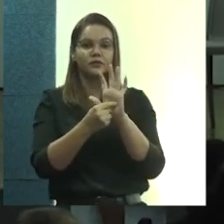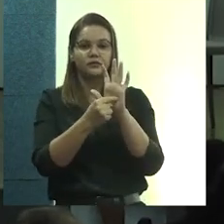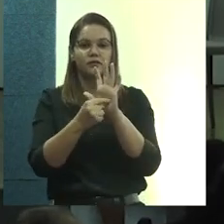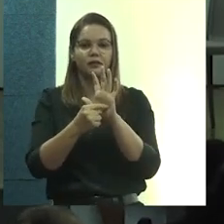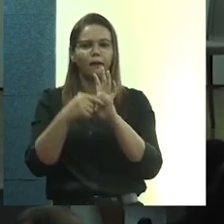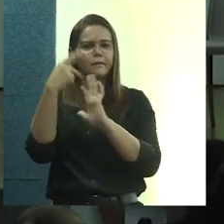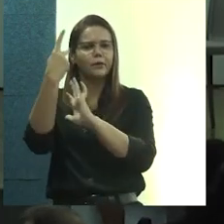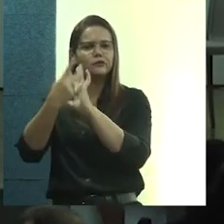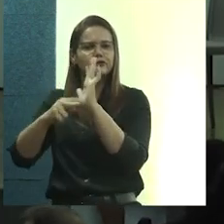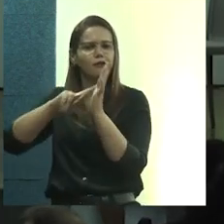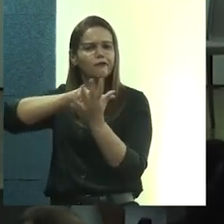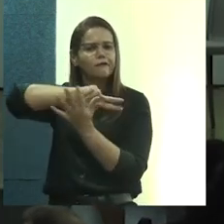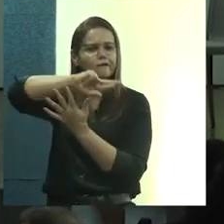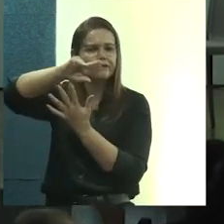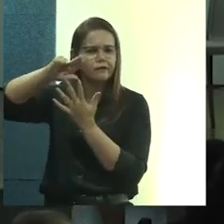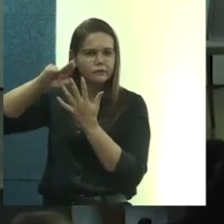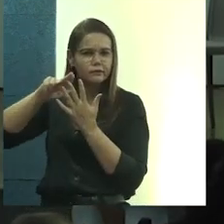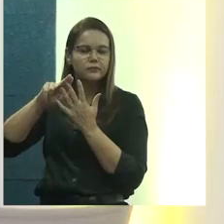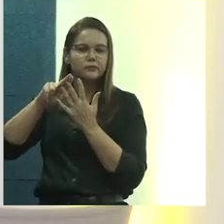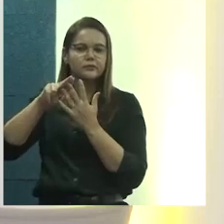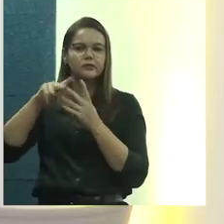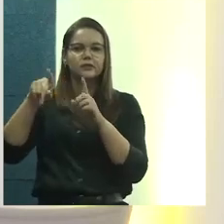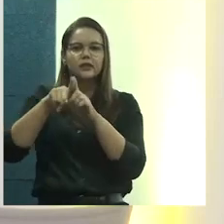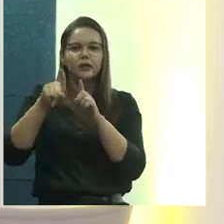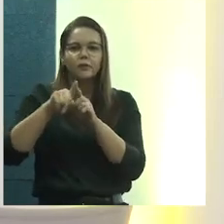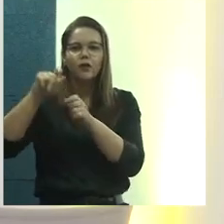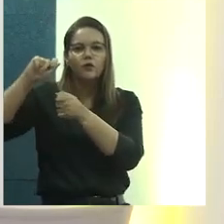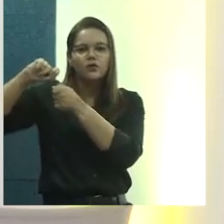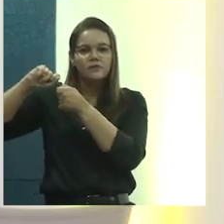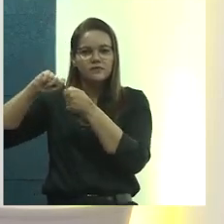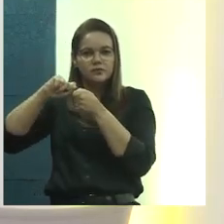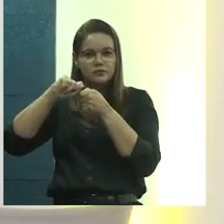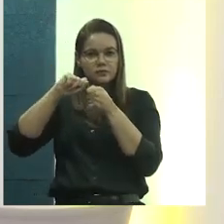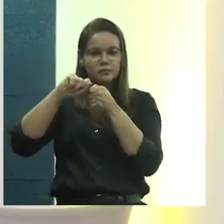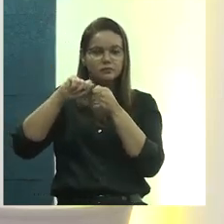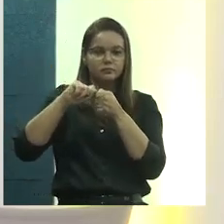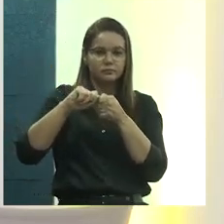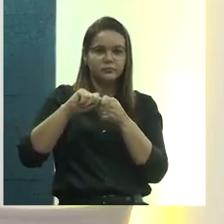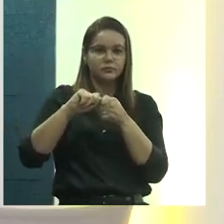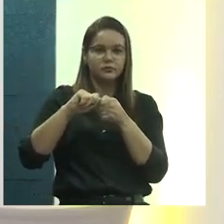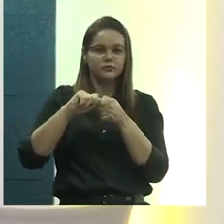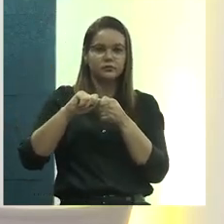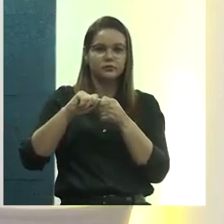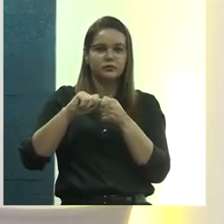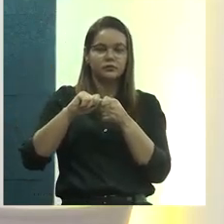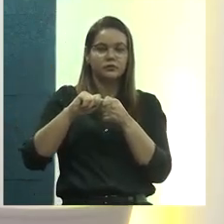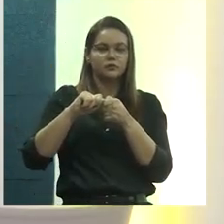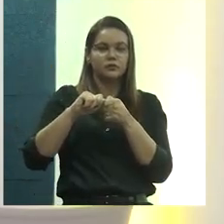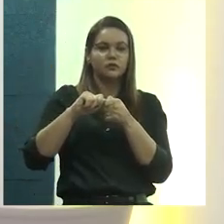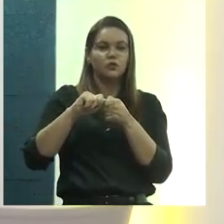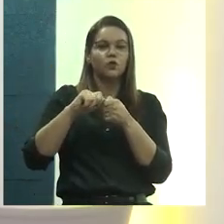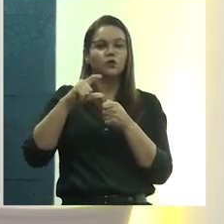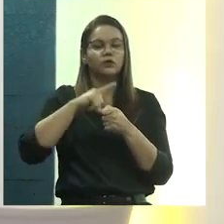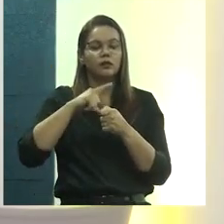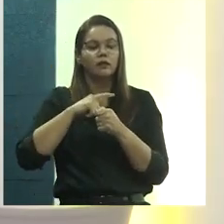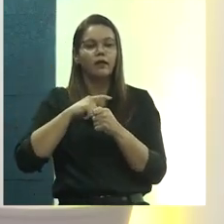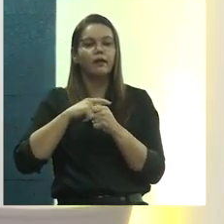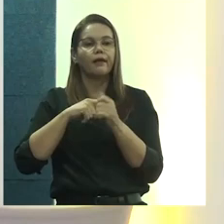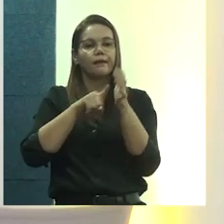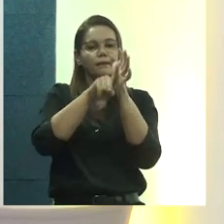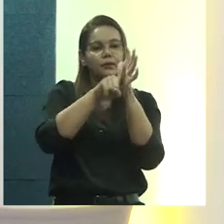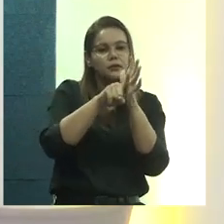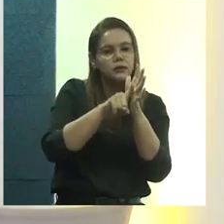uma série de projetos, não é? Uma série de ações em que a gente envolve tanto a